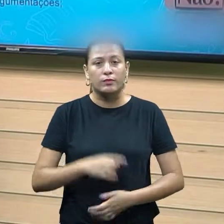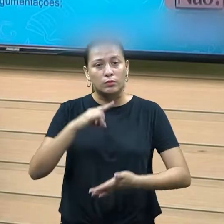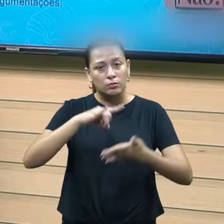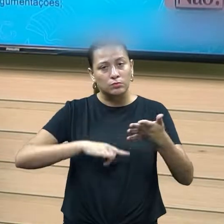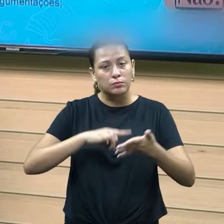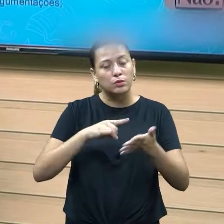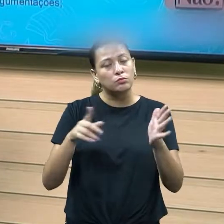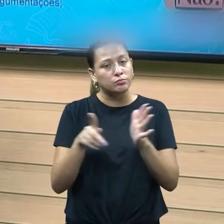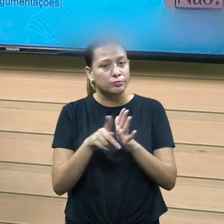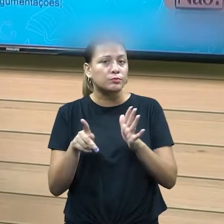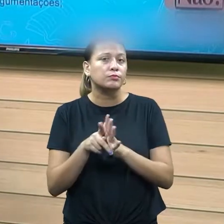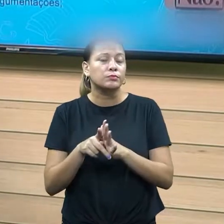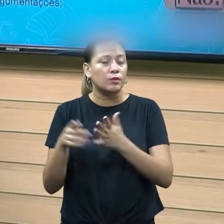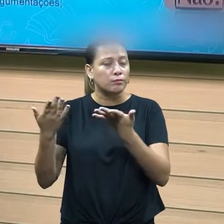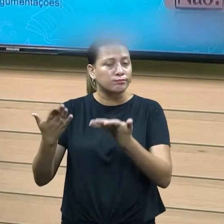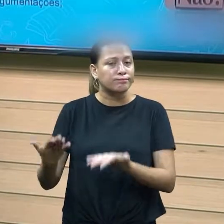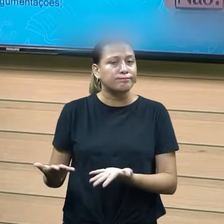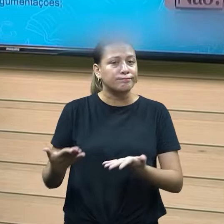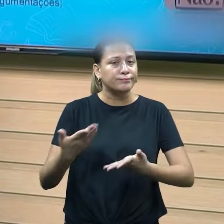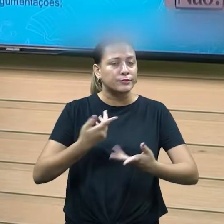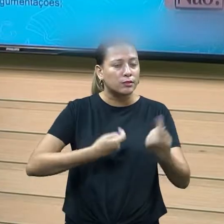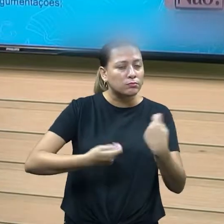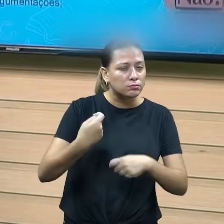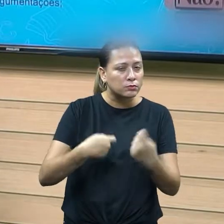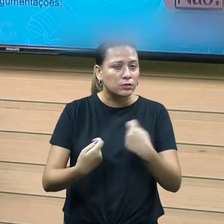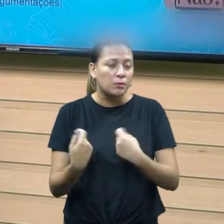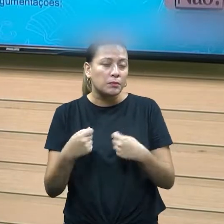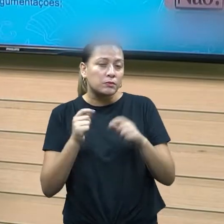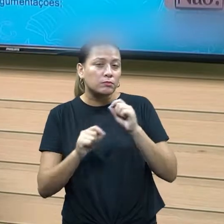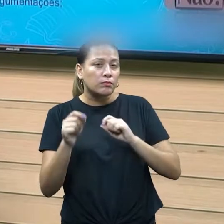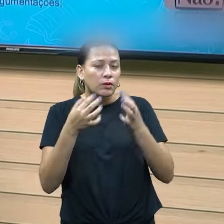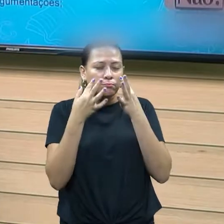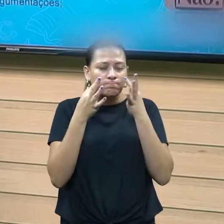disso. Então, eu tenho que estar atenta, né,